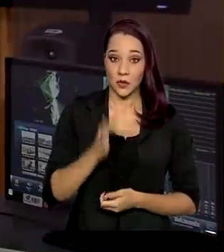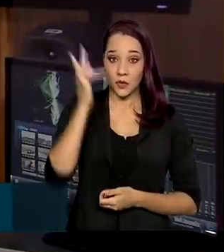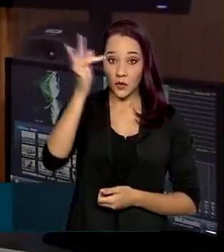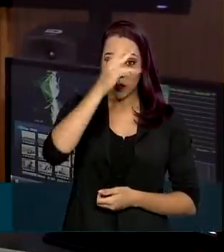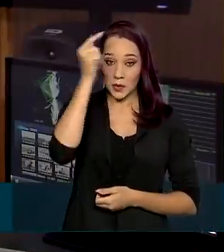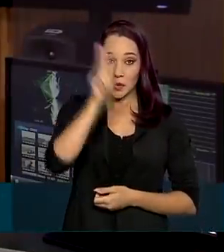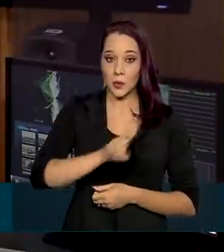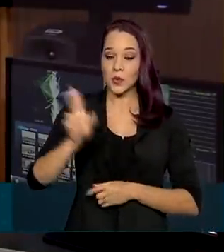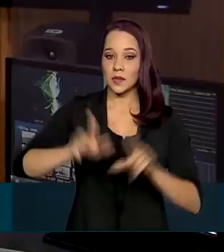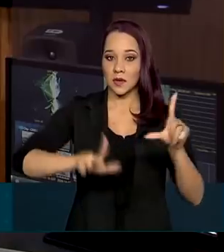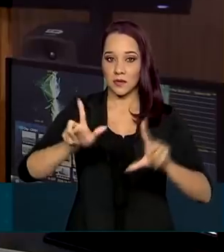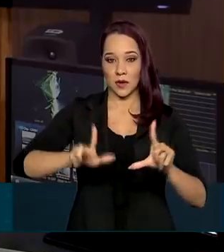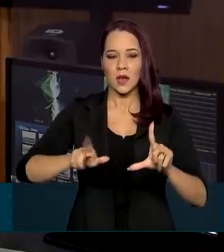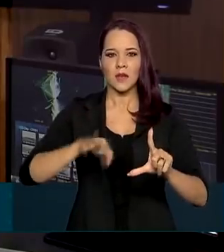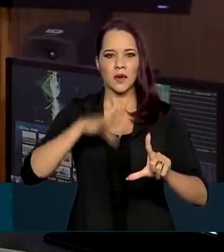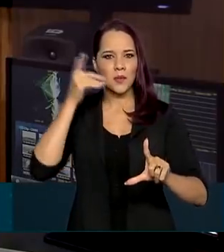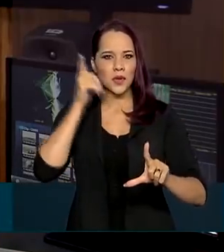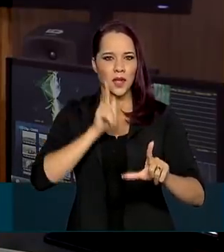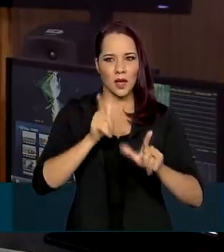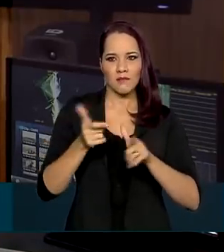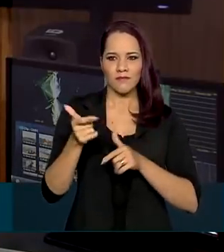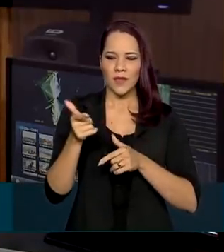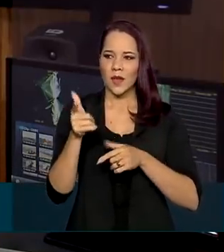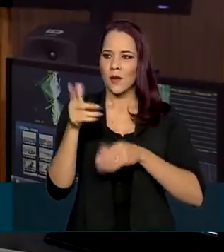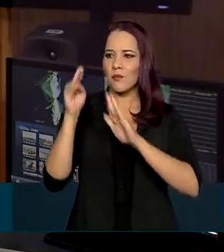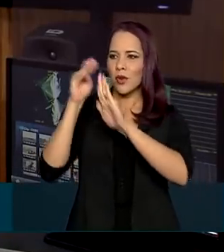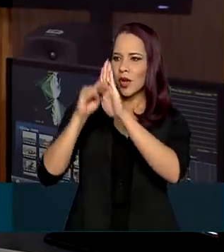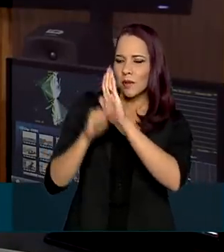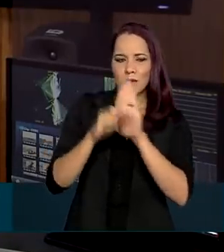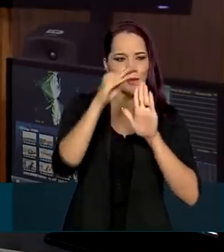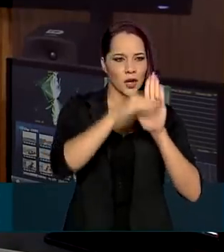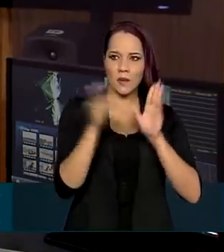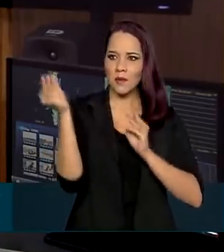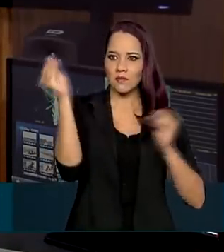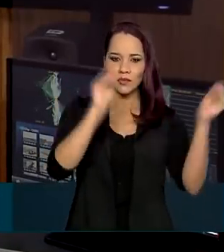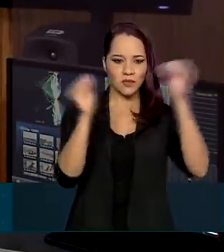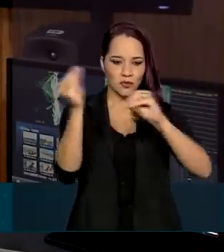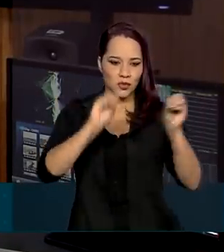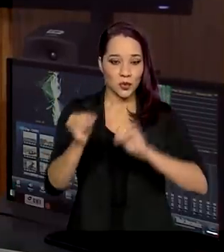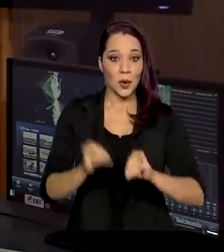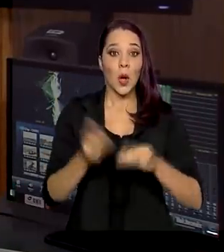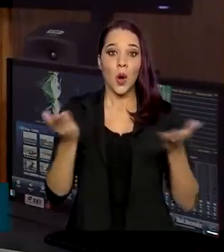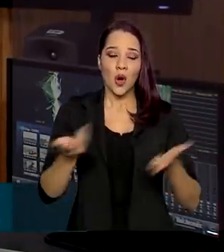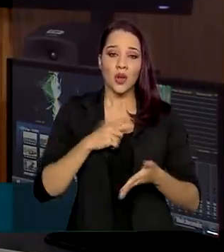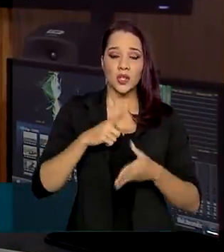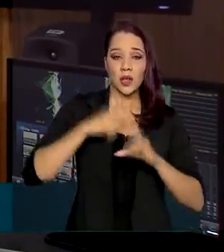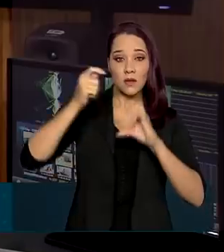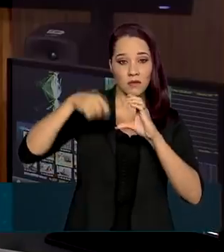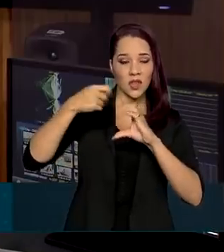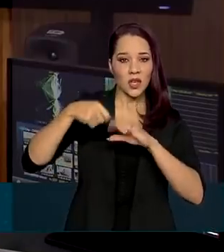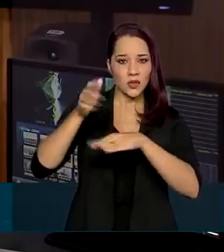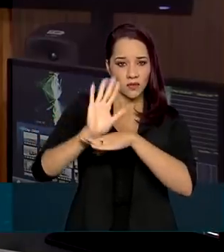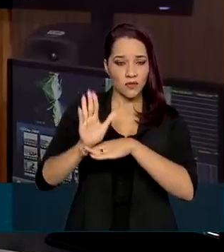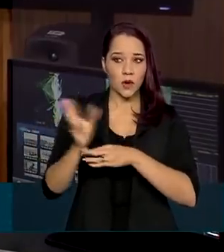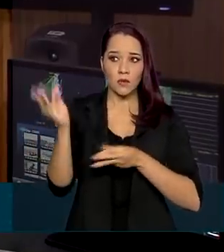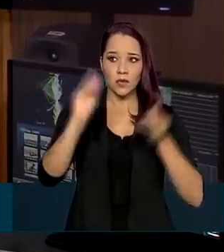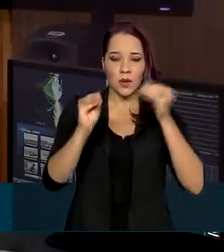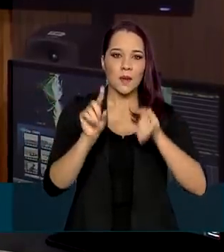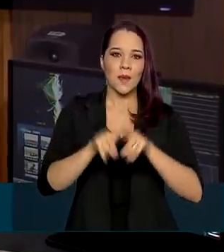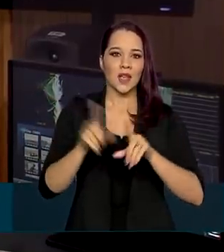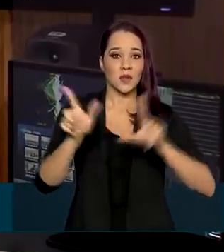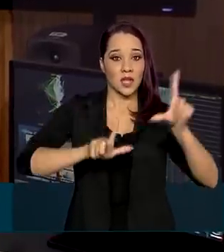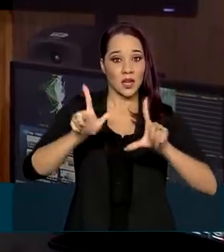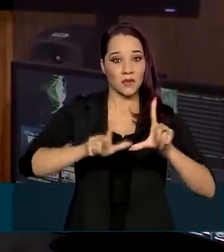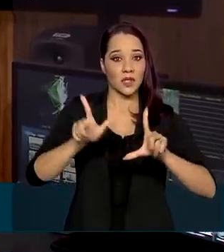poder montar a sua programação. Hoje em dia você já consegue montar com um vídeo sob demanda, mas não de uma TV